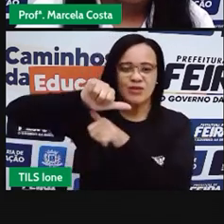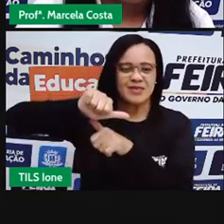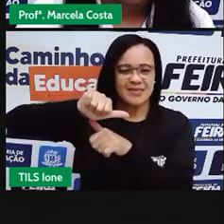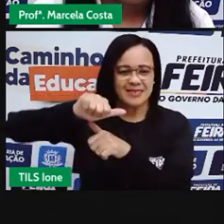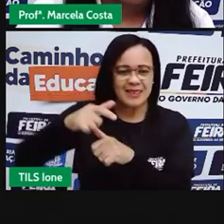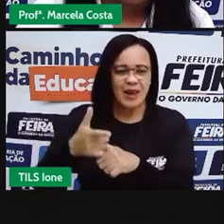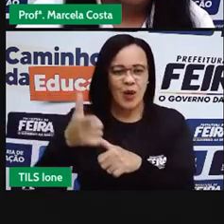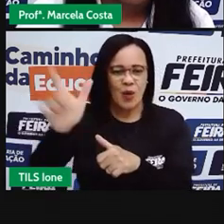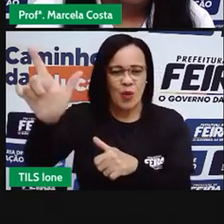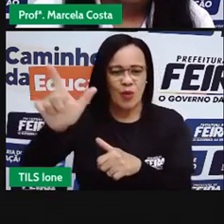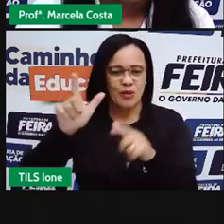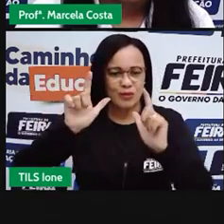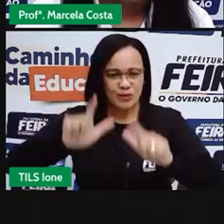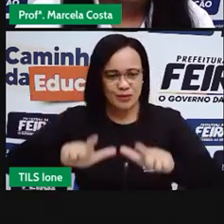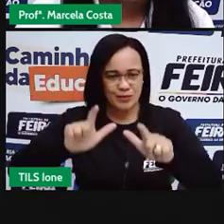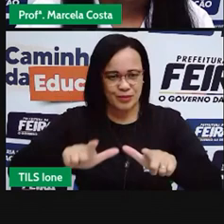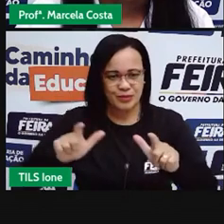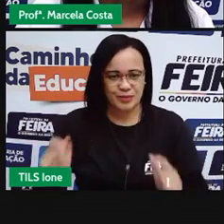lugar.